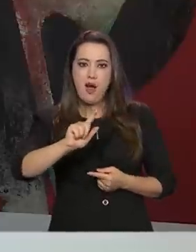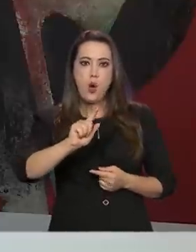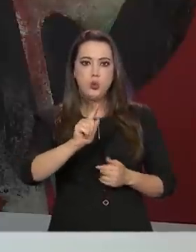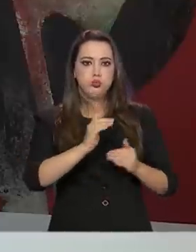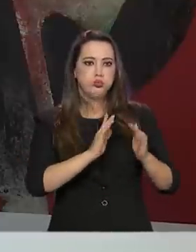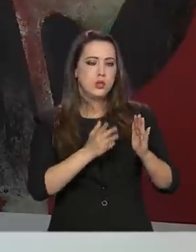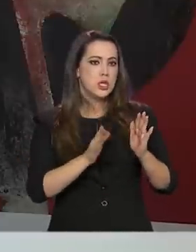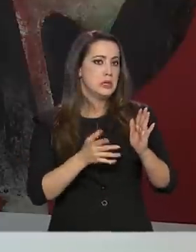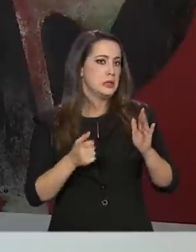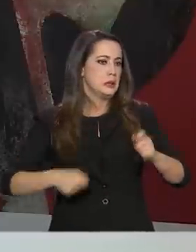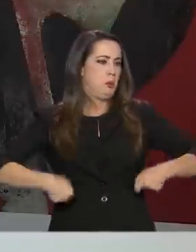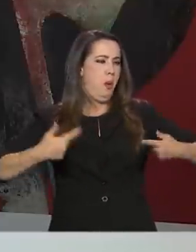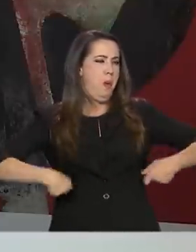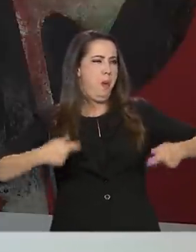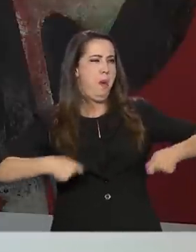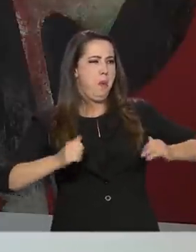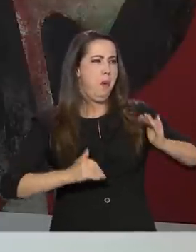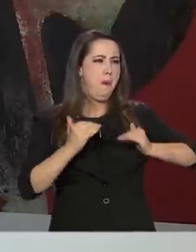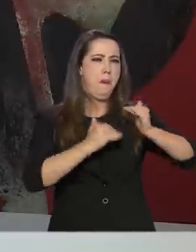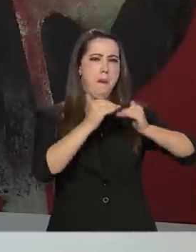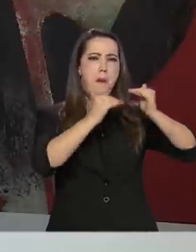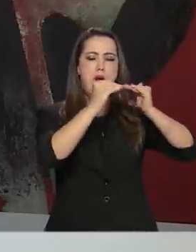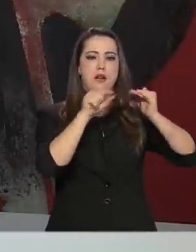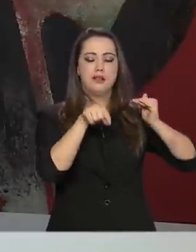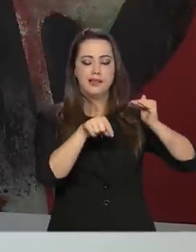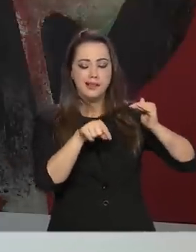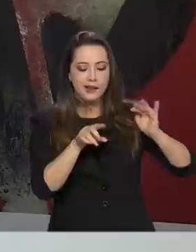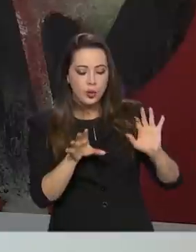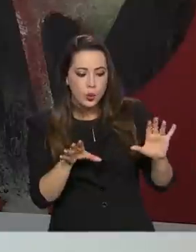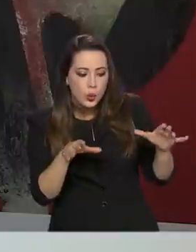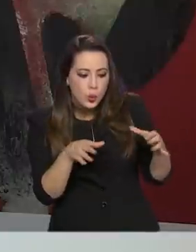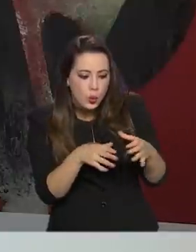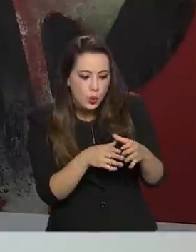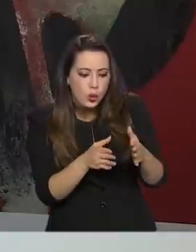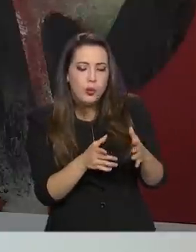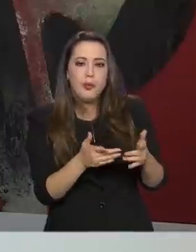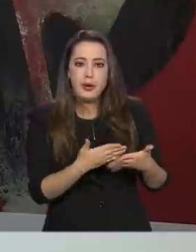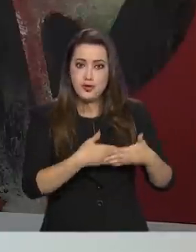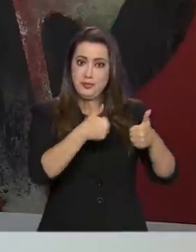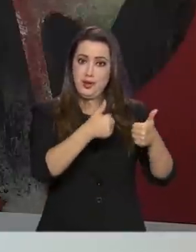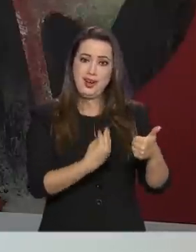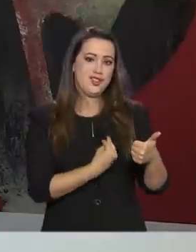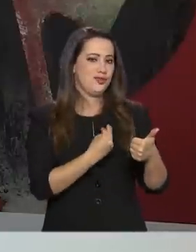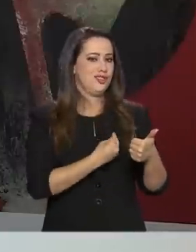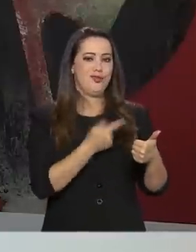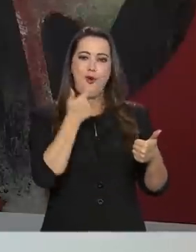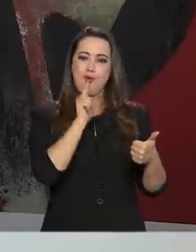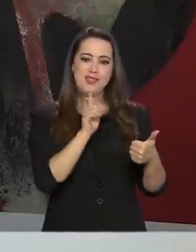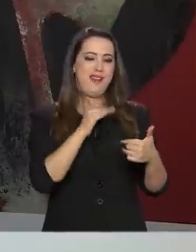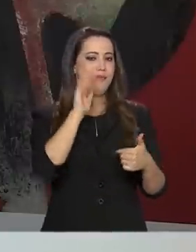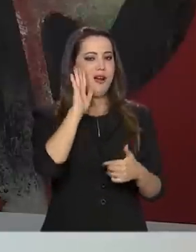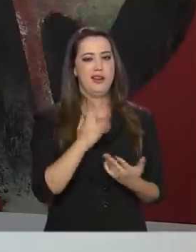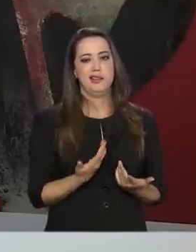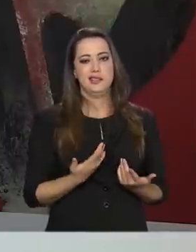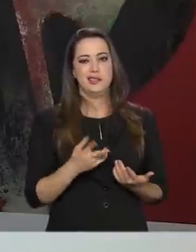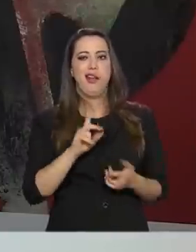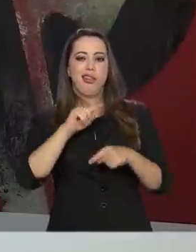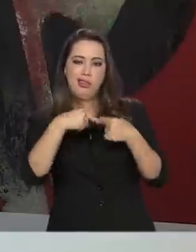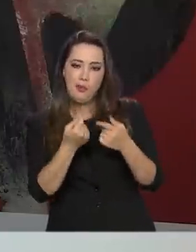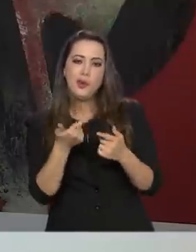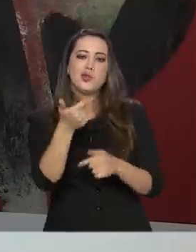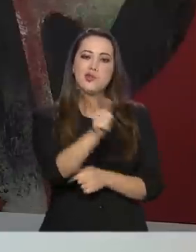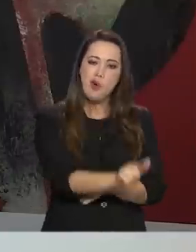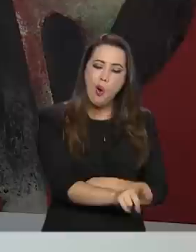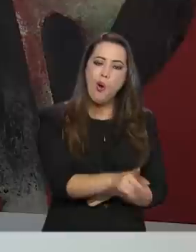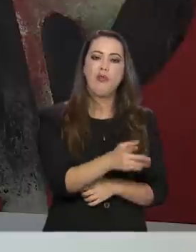mais, você começa a perder esses ganhos distributivos. E no final, você tem o mesmo nível de pobreza, o mesmo